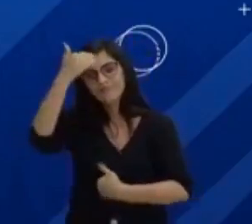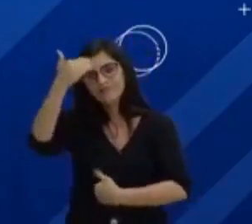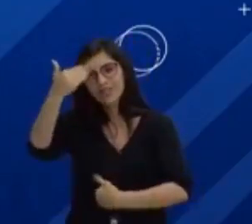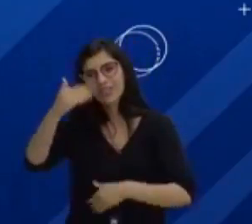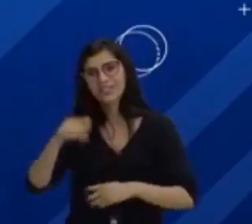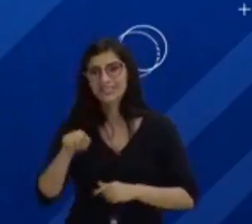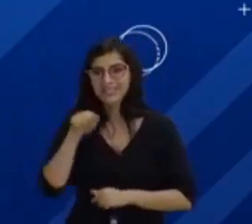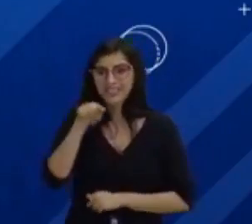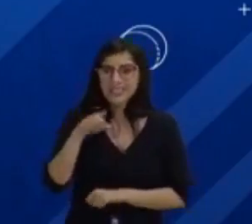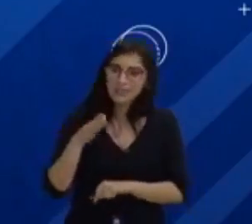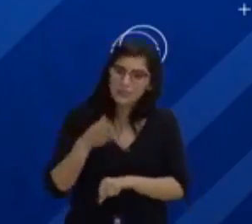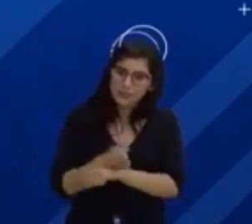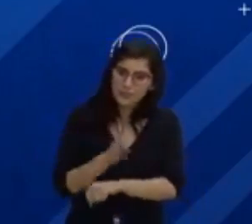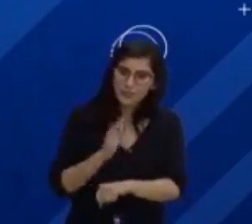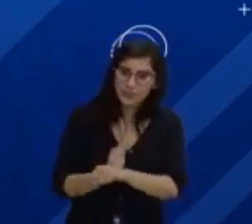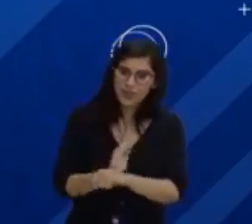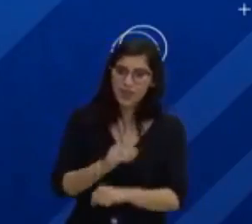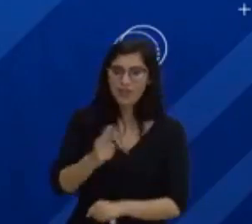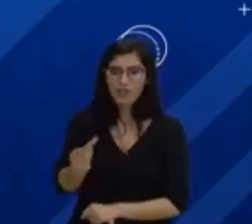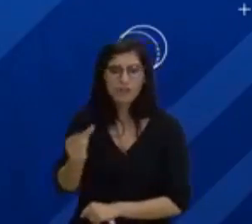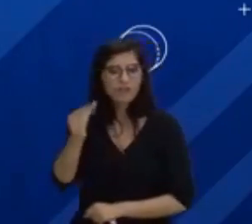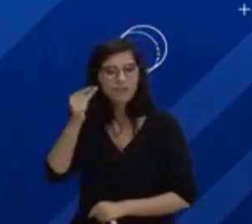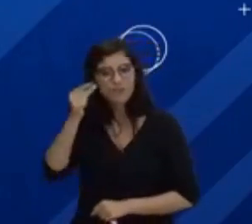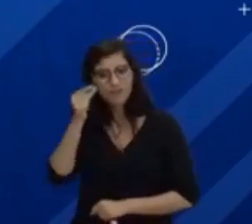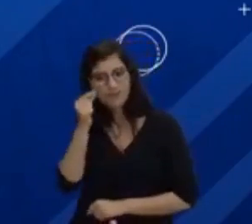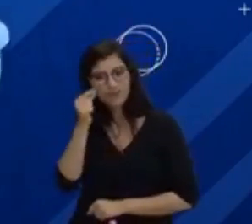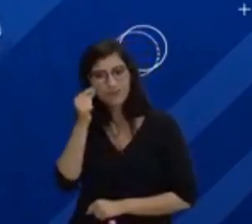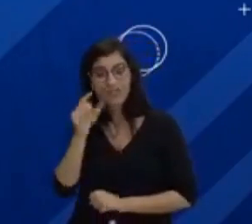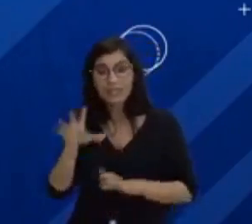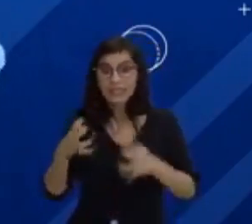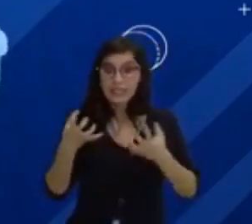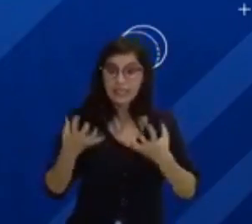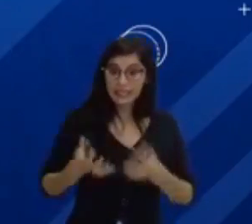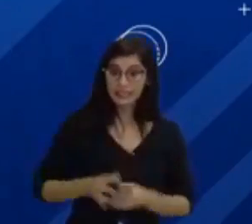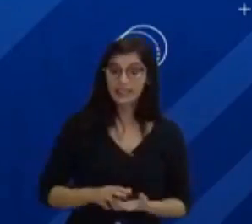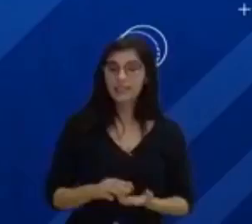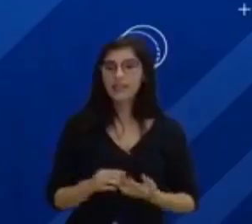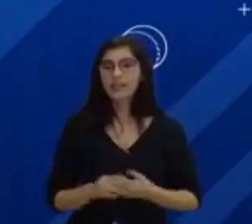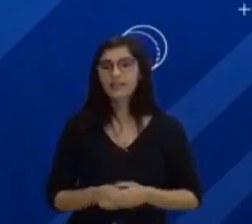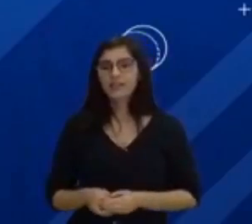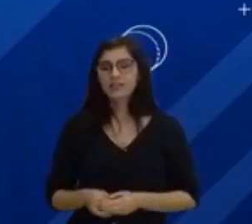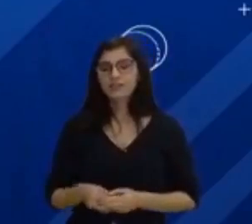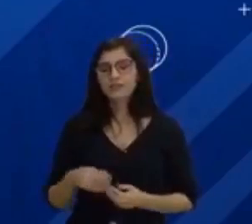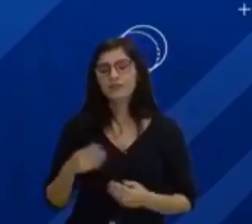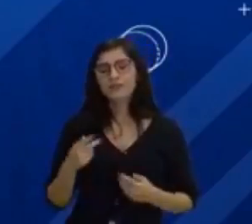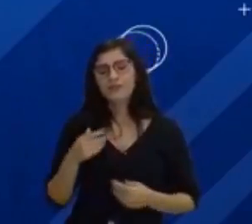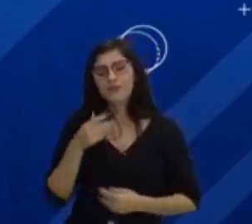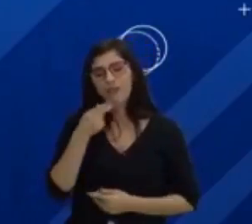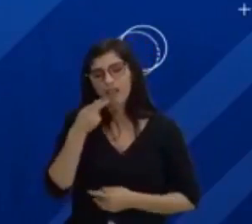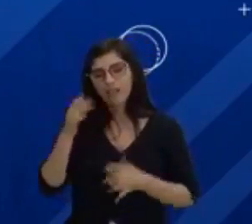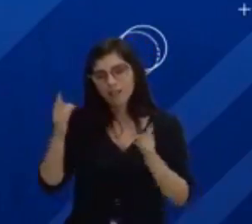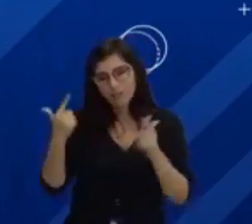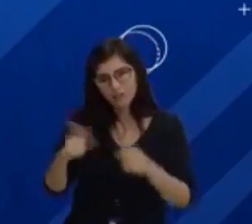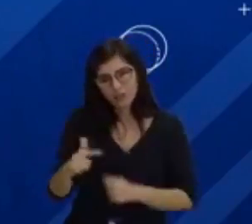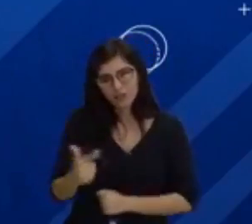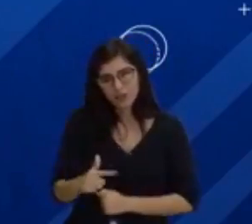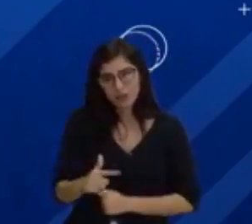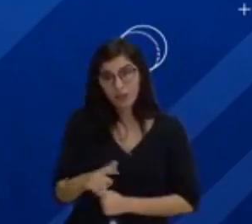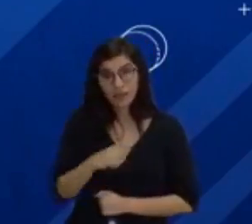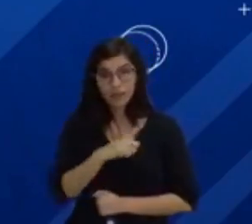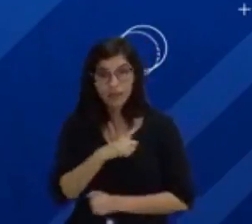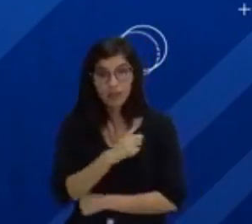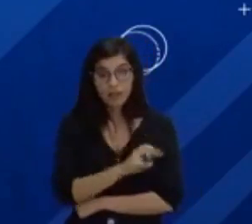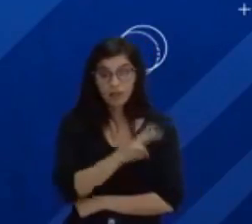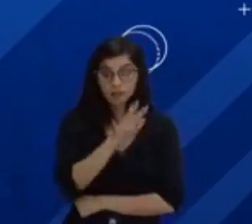a tua participação, a tua audiência. E quero te dizer, mais uma vez, existe lá no site da